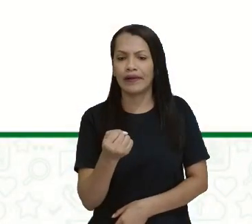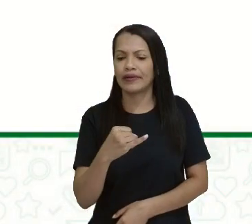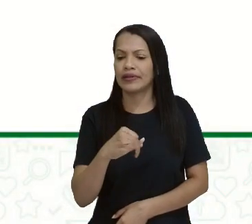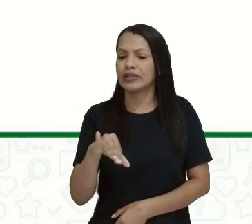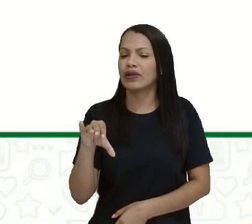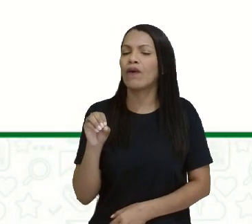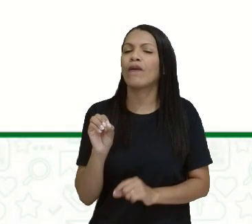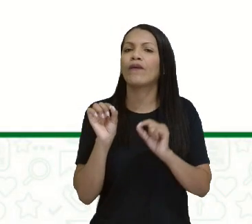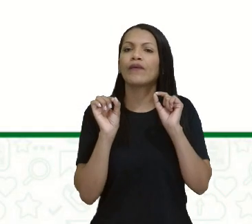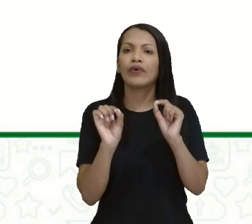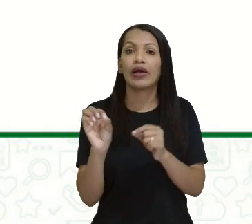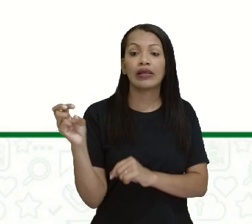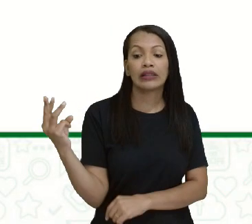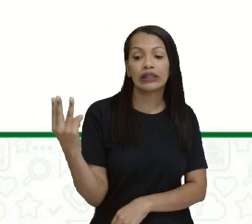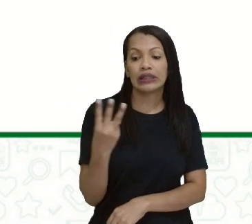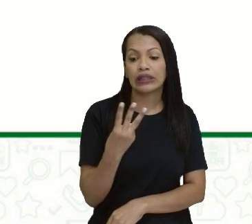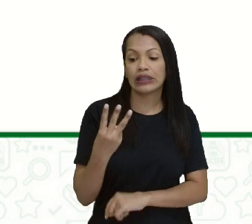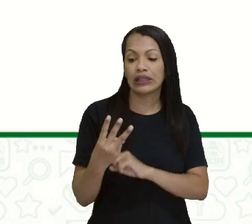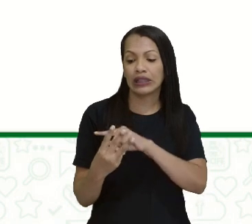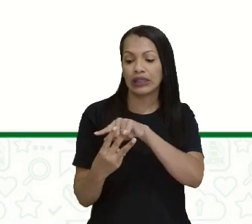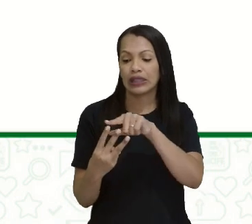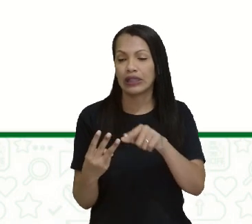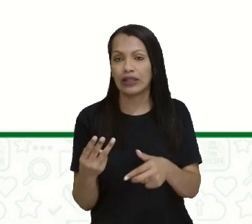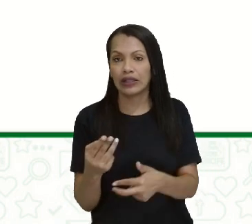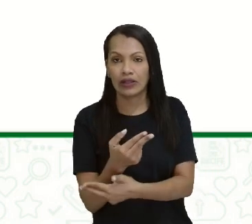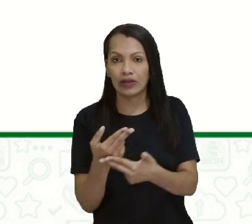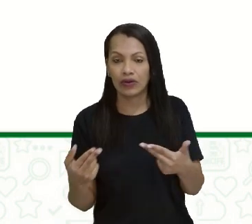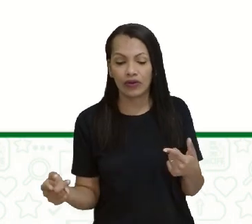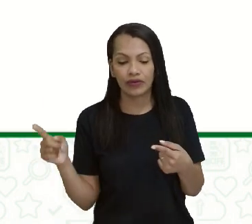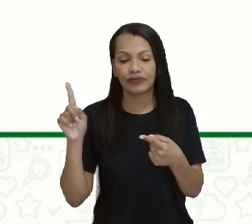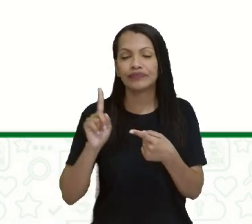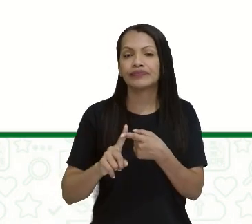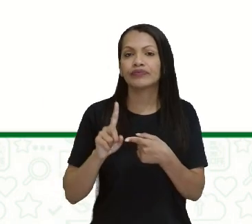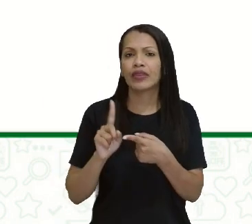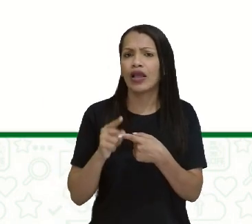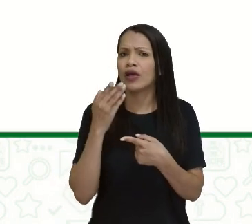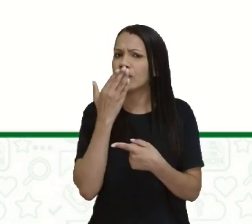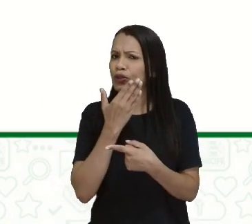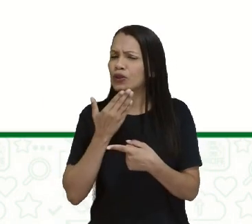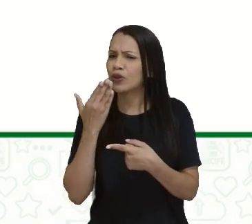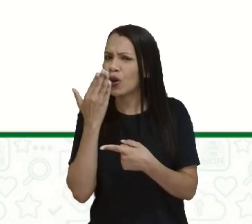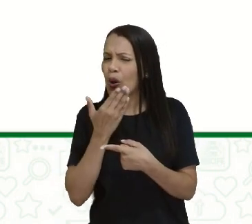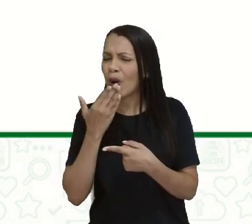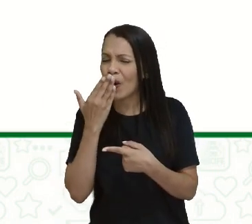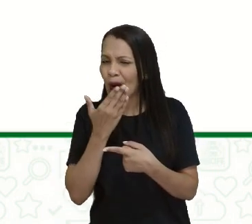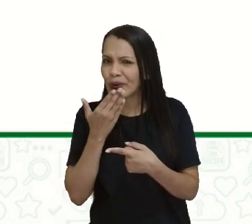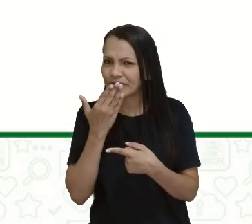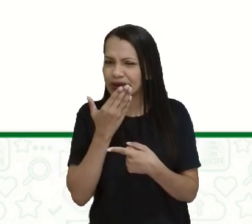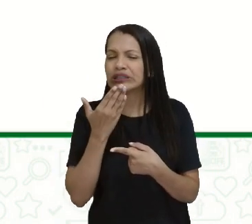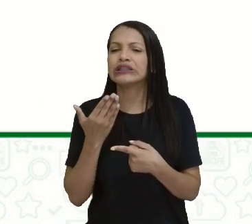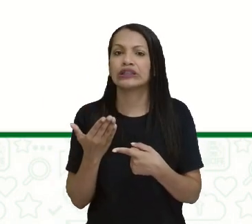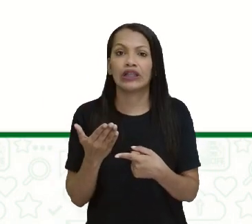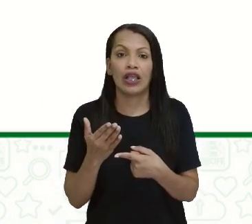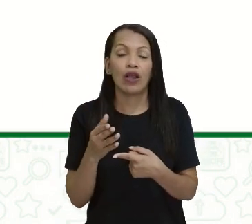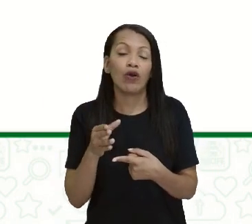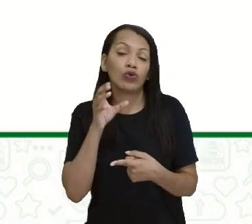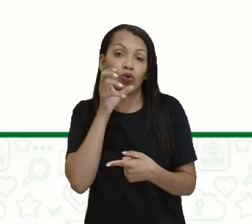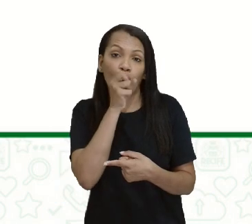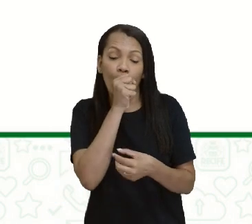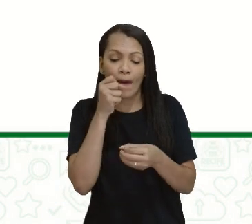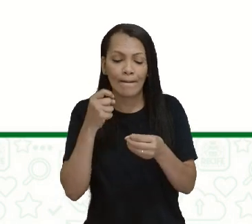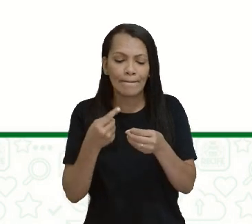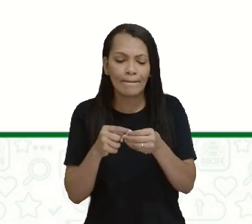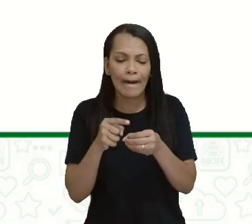elementos aí. Doce de goiaba com queijo. Isso é um clássico. O famoso terno